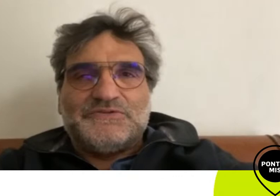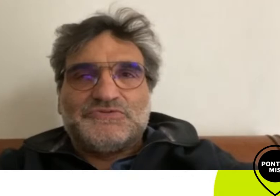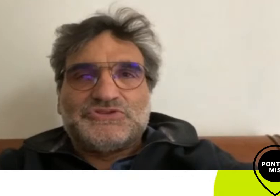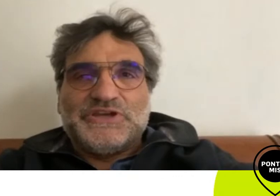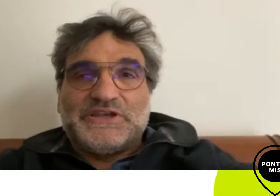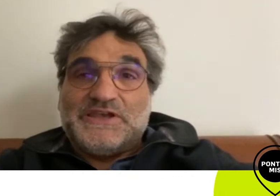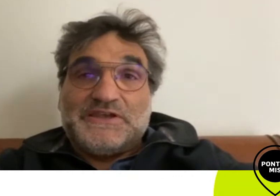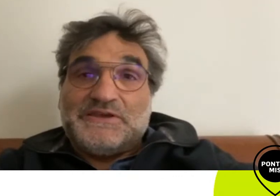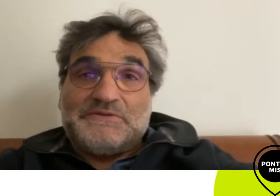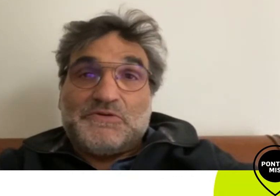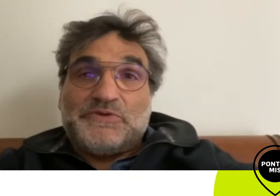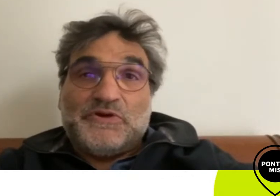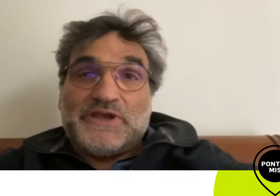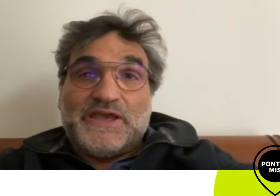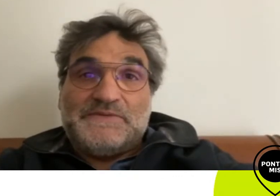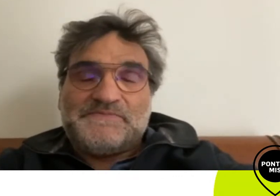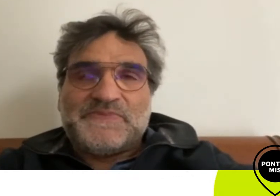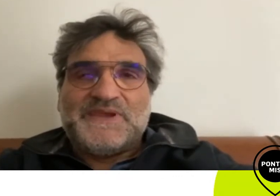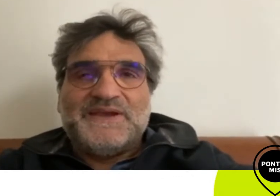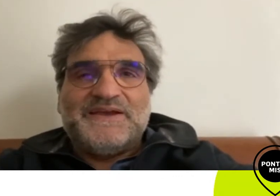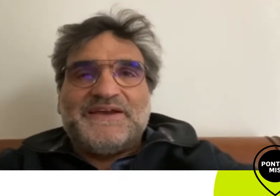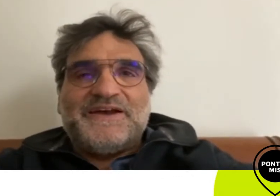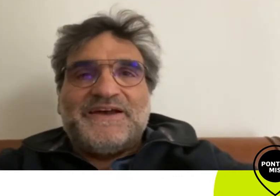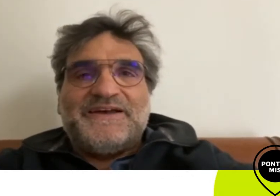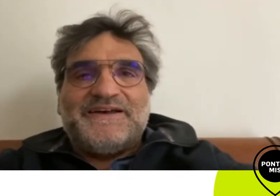então não sei quem que copiou quem